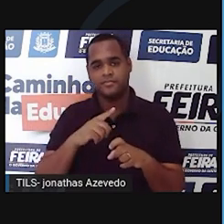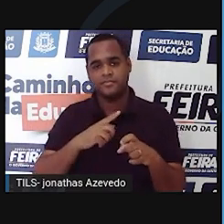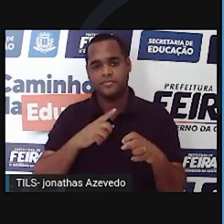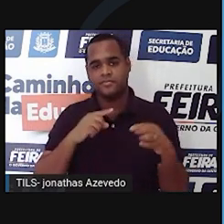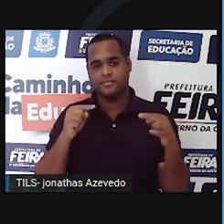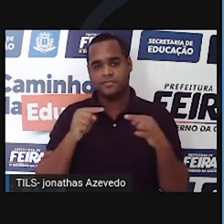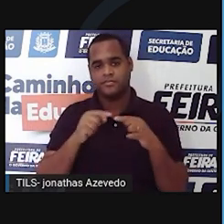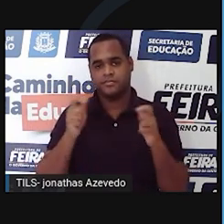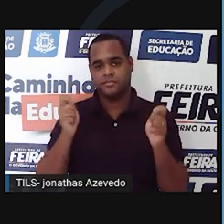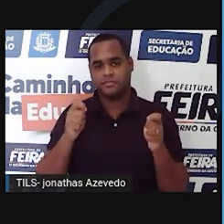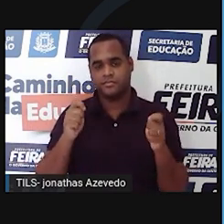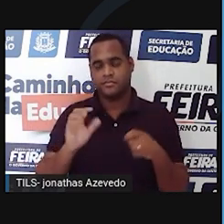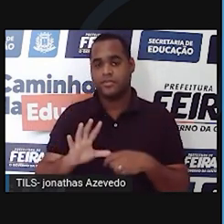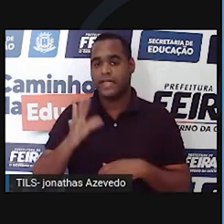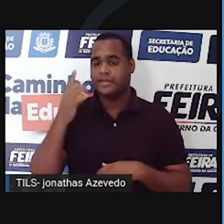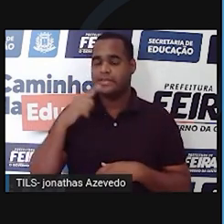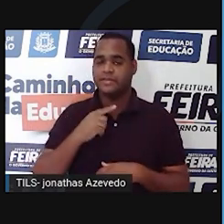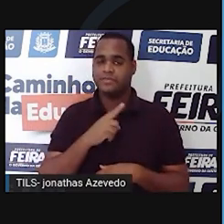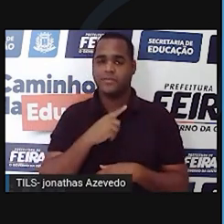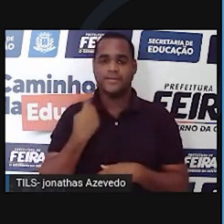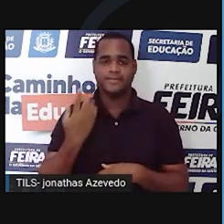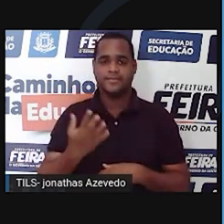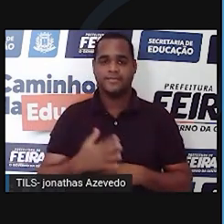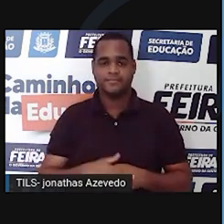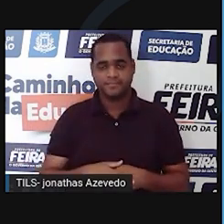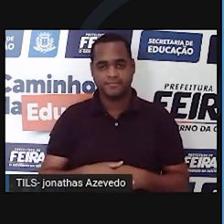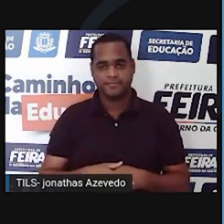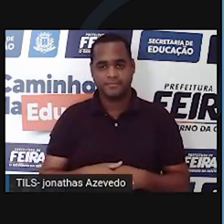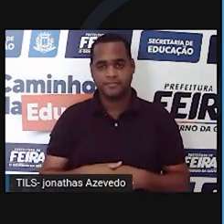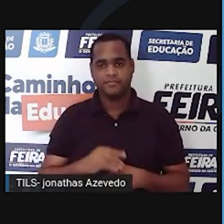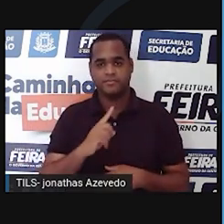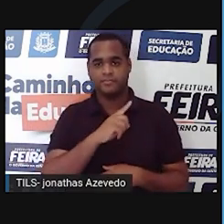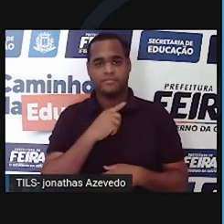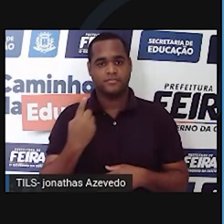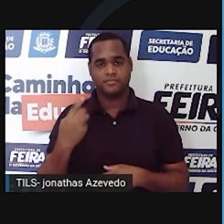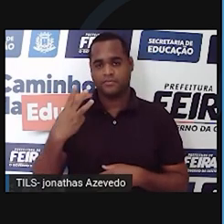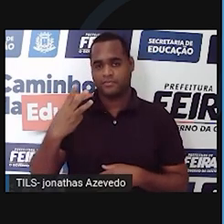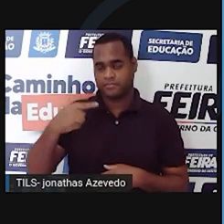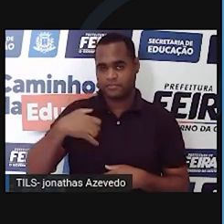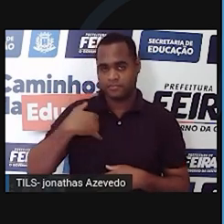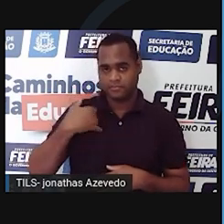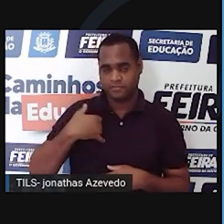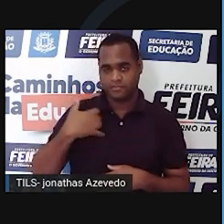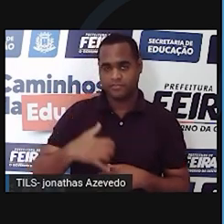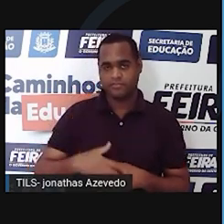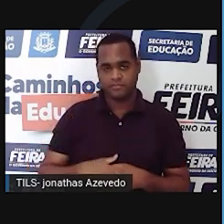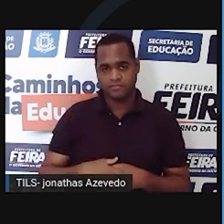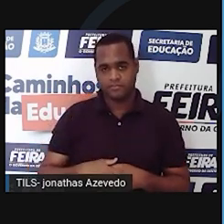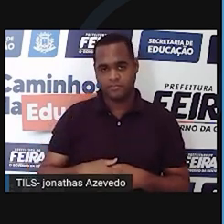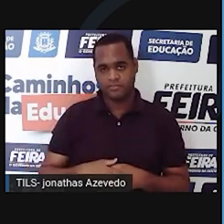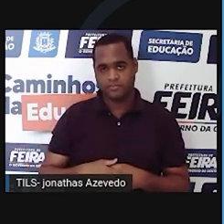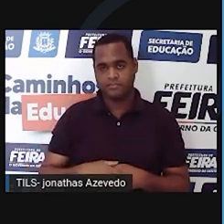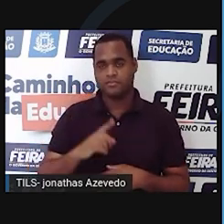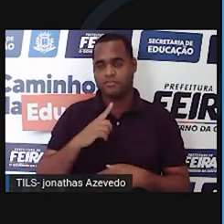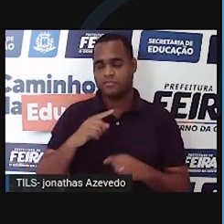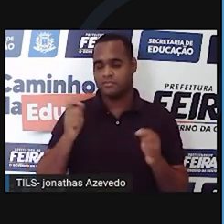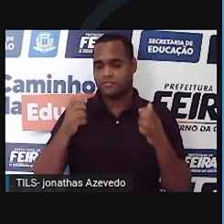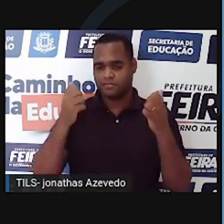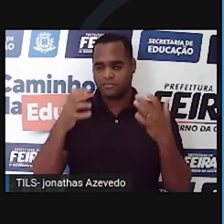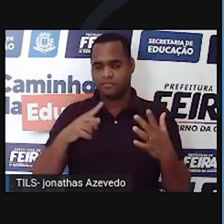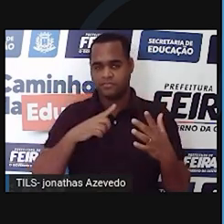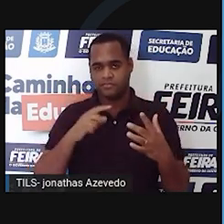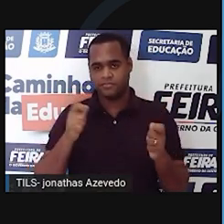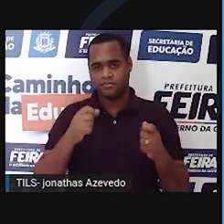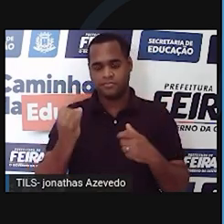ter sido a causa da sua morte. Apesar de ter falecido aos 37 anos, Roslind contribui enormemente para nosso